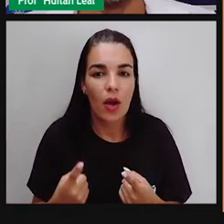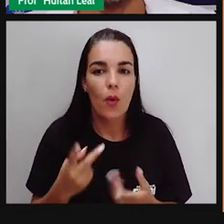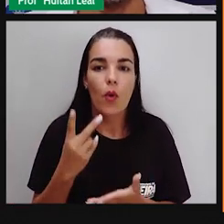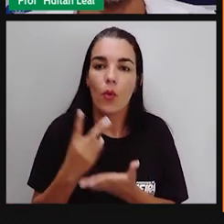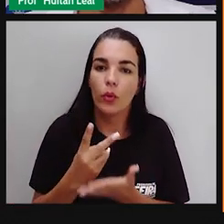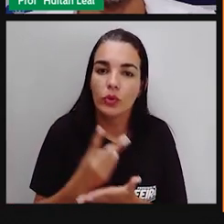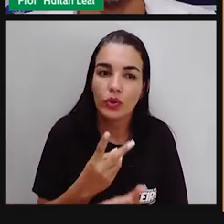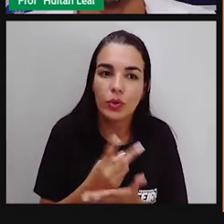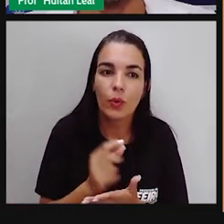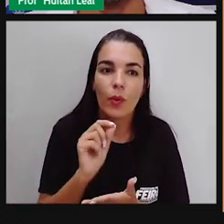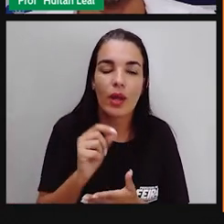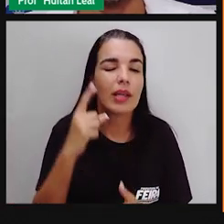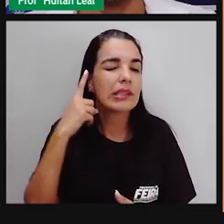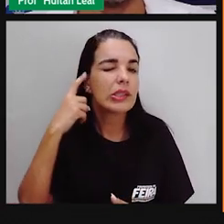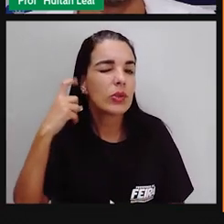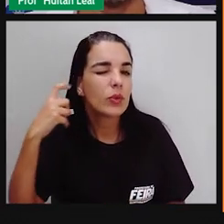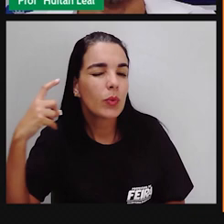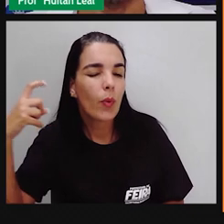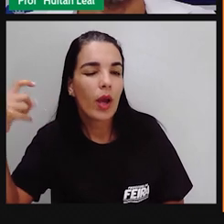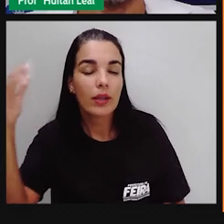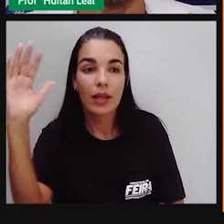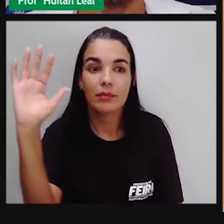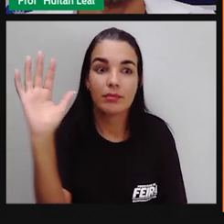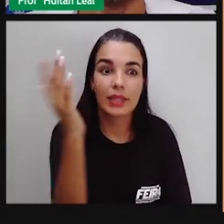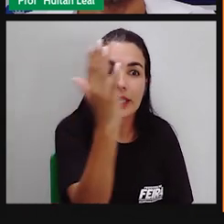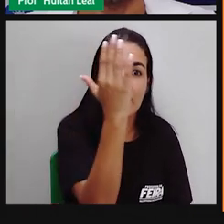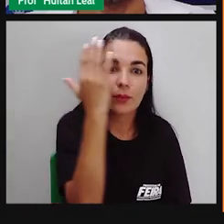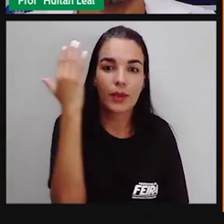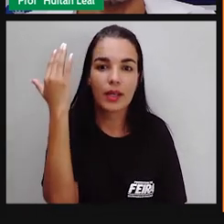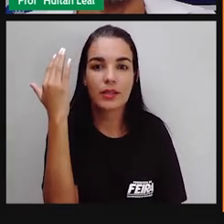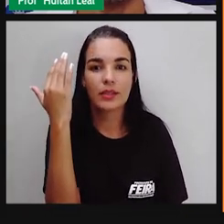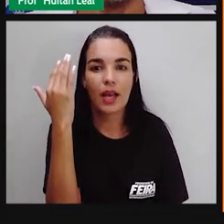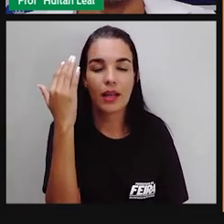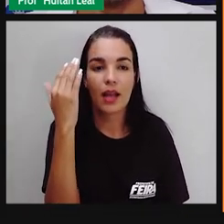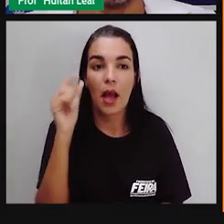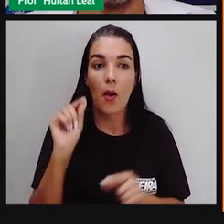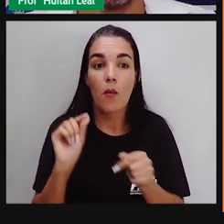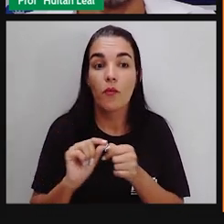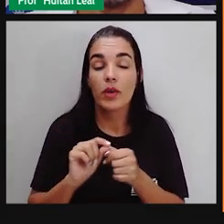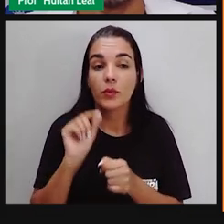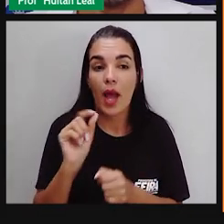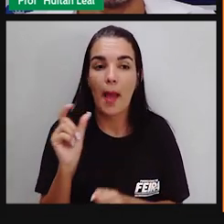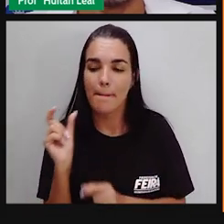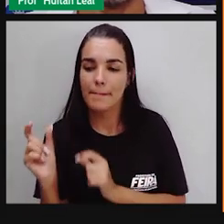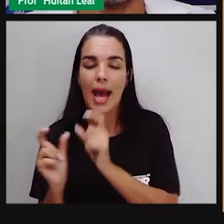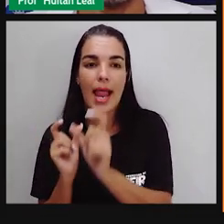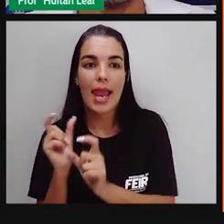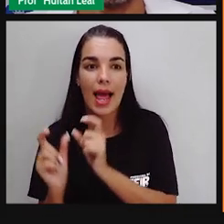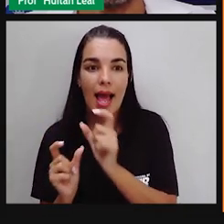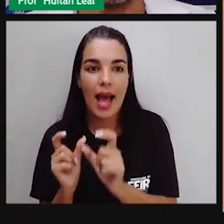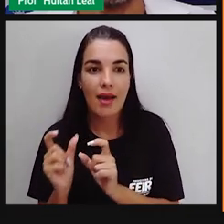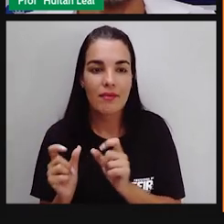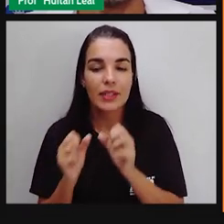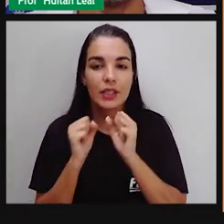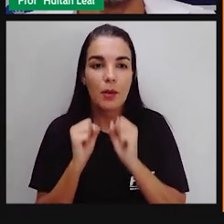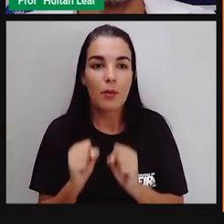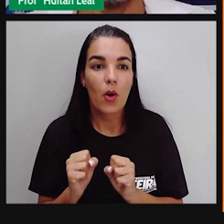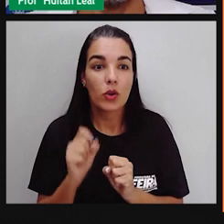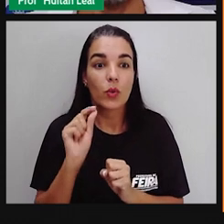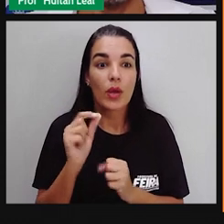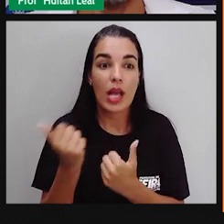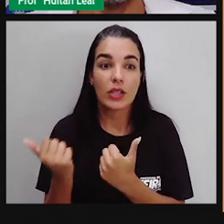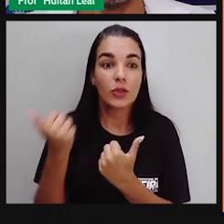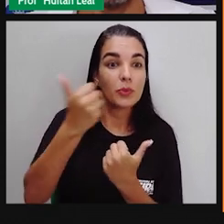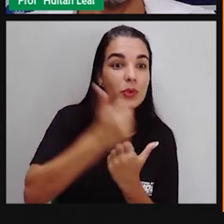ela é esse tipo de expressão. Olha o que diz, emprego de palavras e expressões que imitam